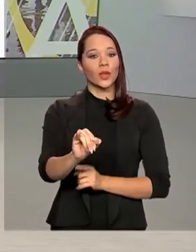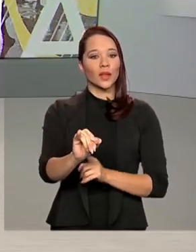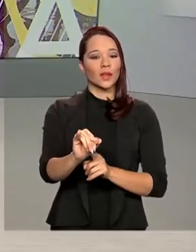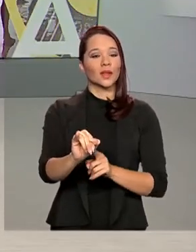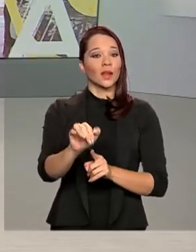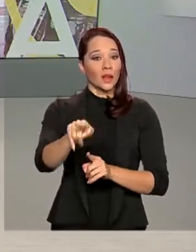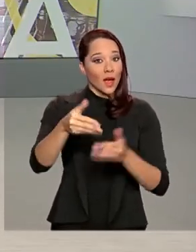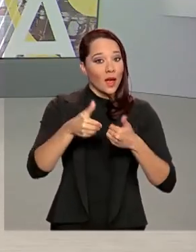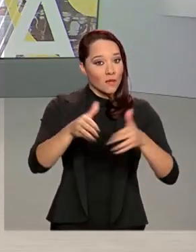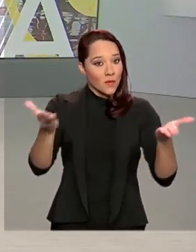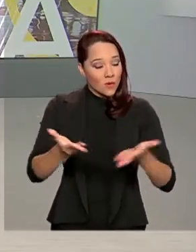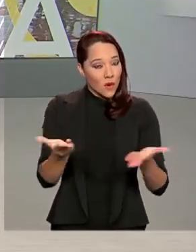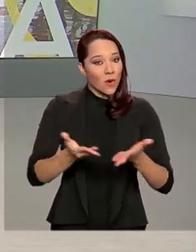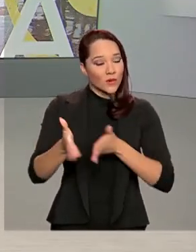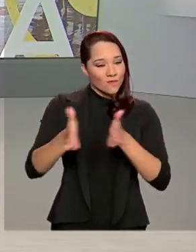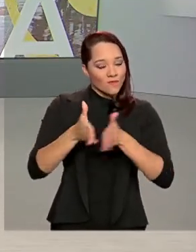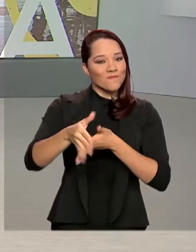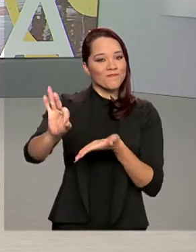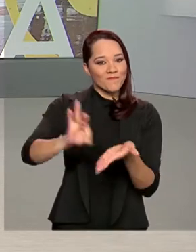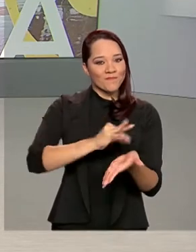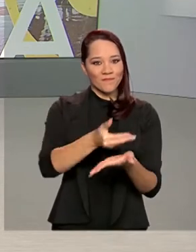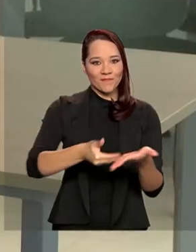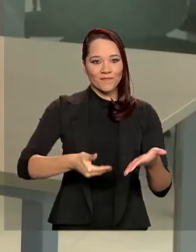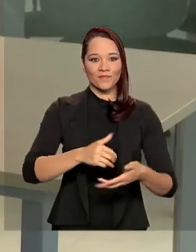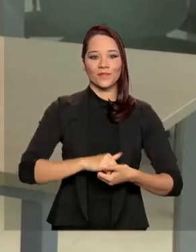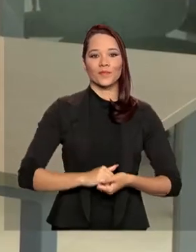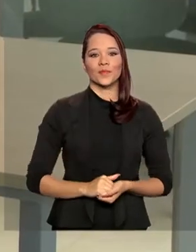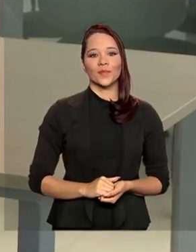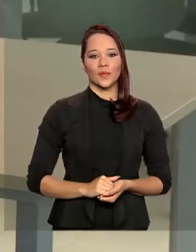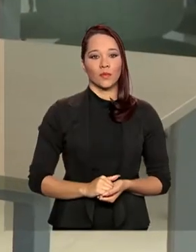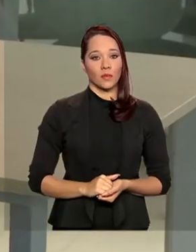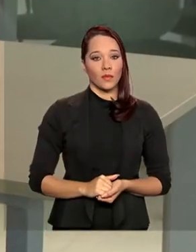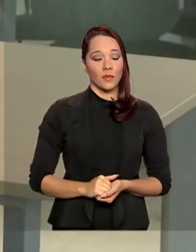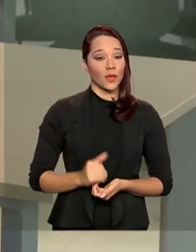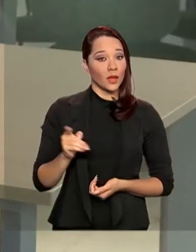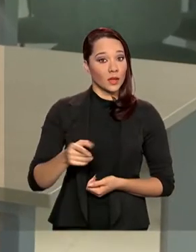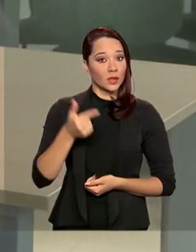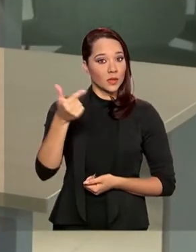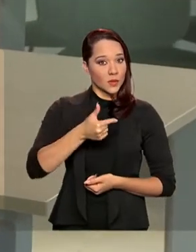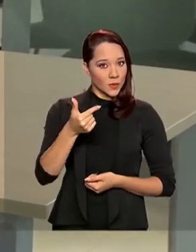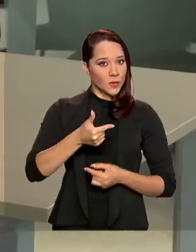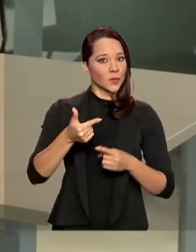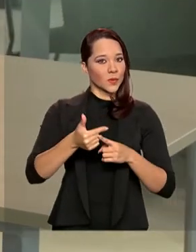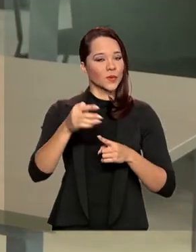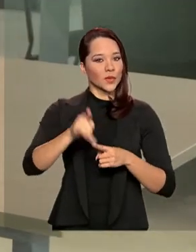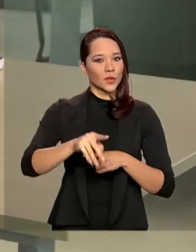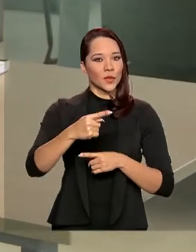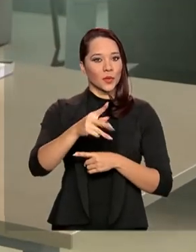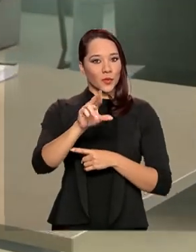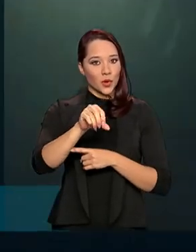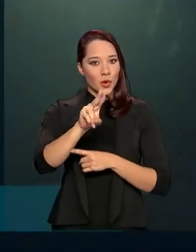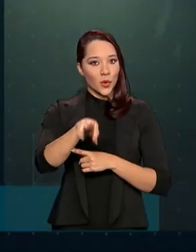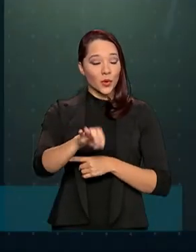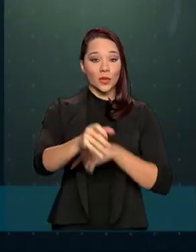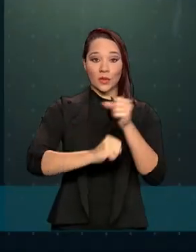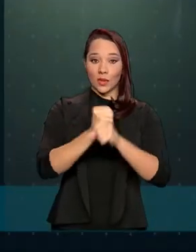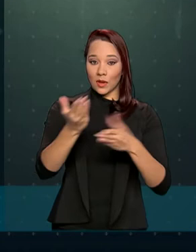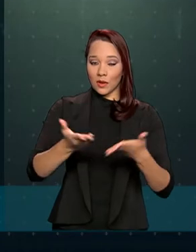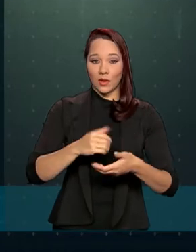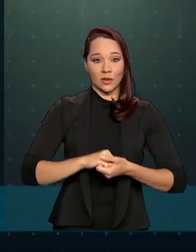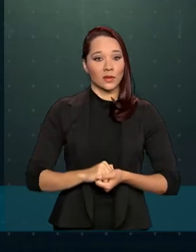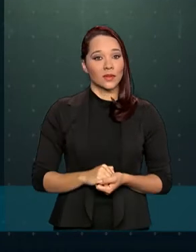Todos, abre hoje o período de inscrições. Esta é a segunda edição do ProUni deste ano. São